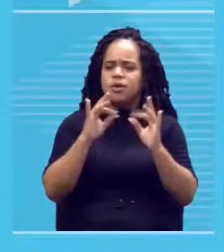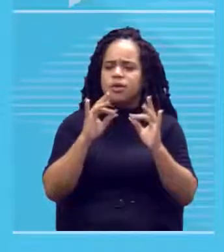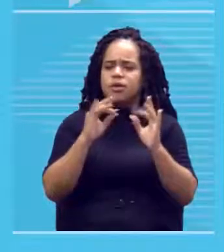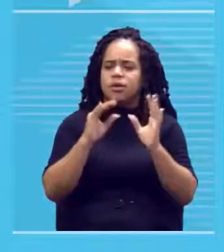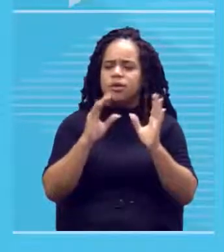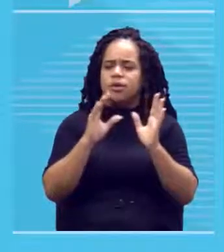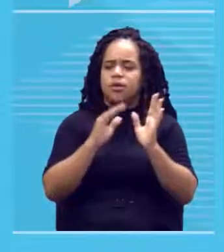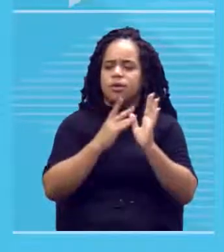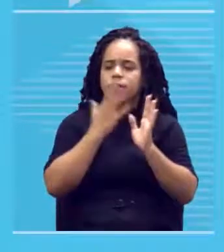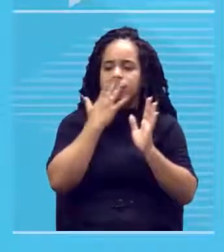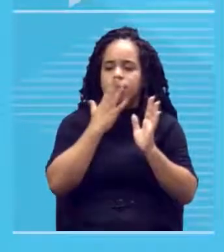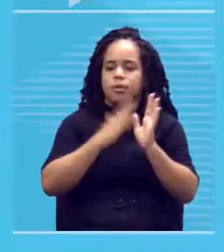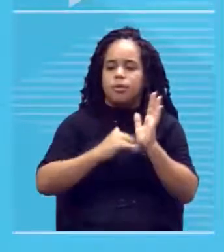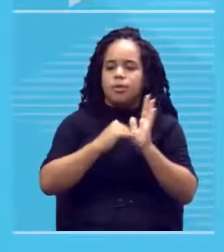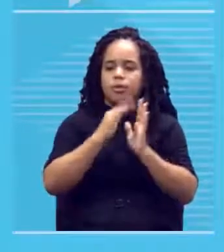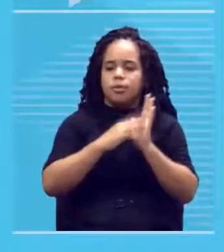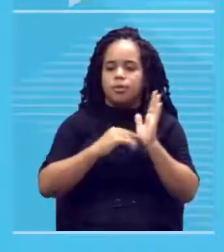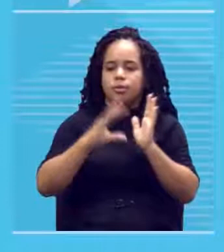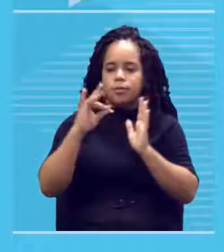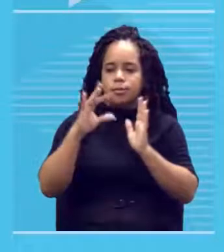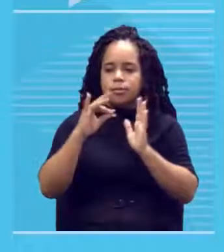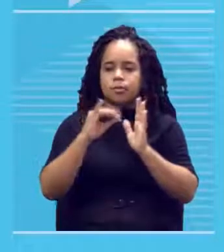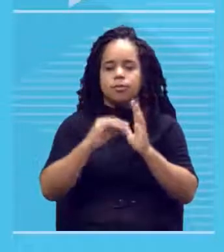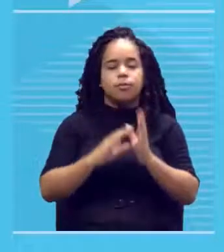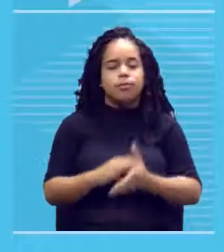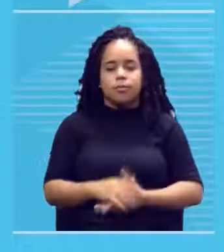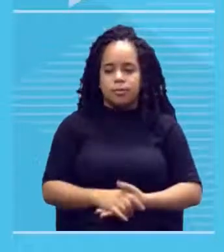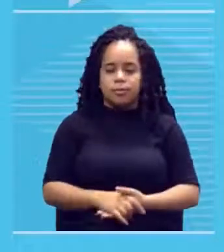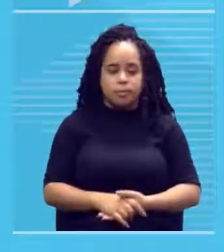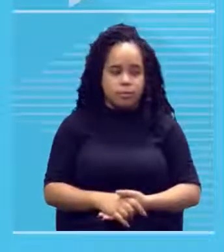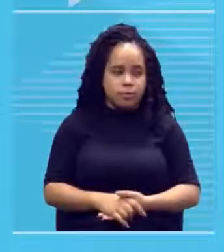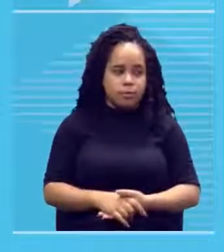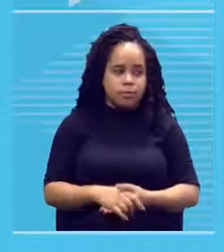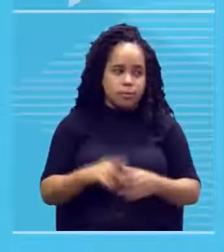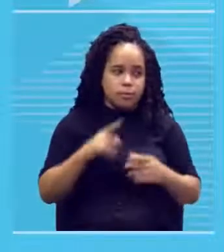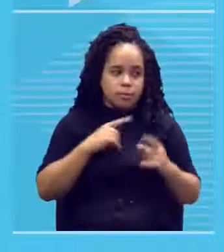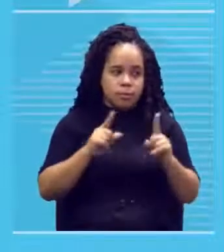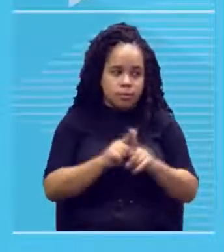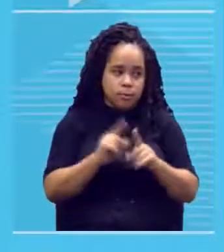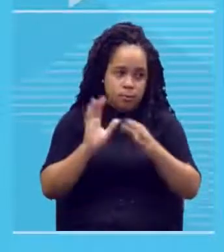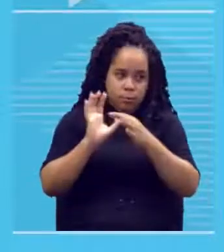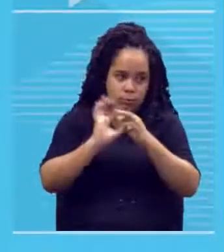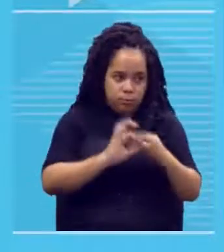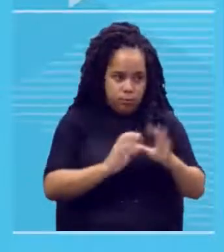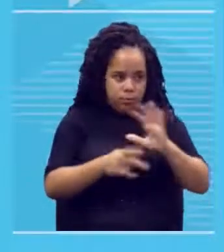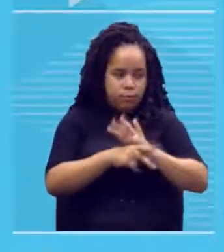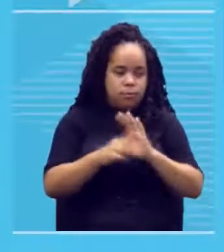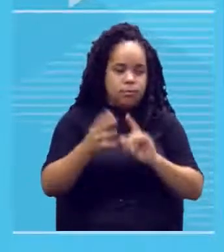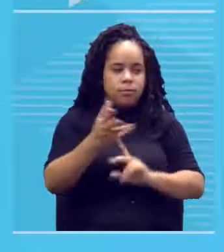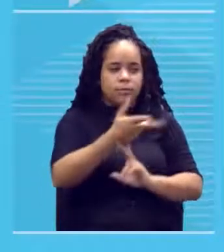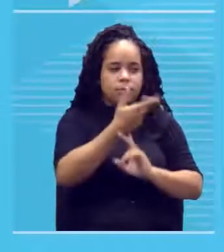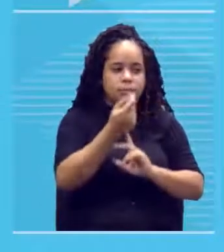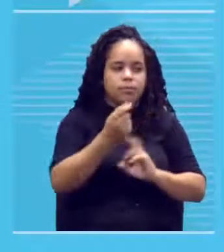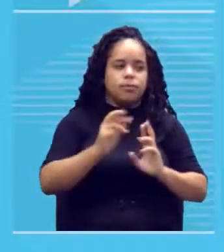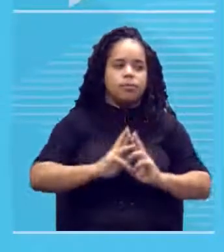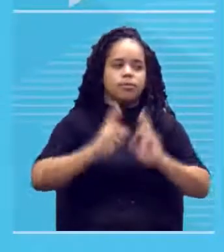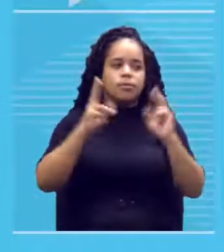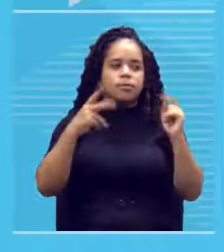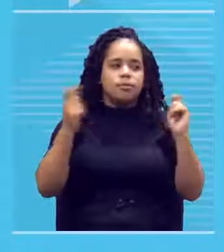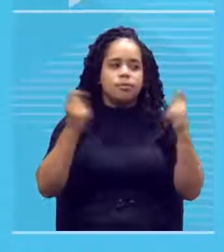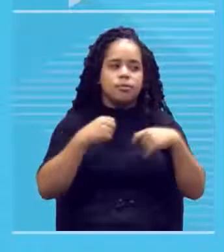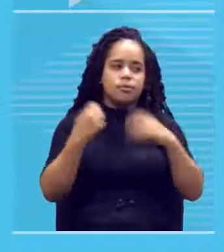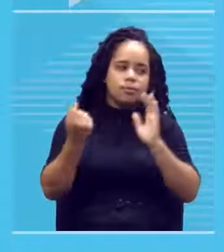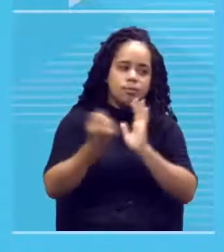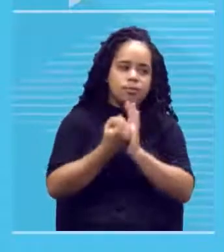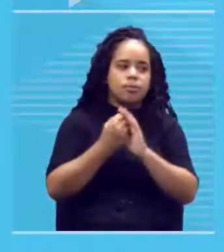o desenvolvimento da sociedade e consequentemente do contexto de arte essas diferenças foram atenuadas